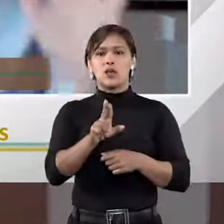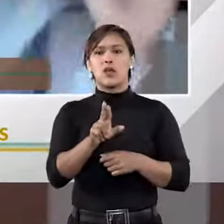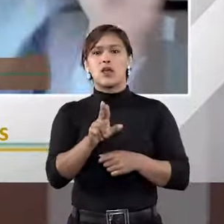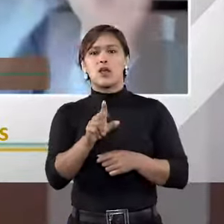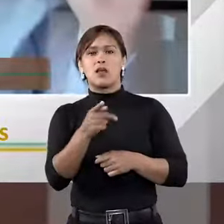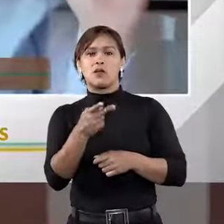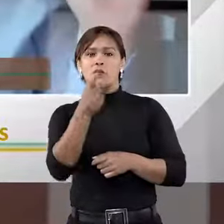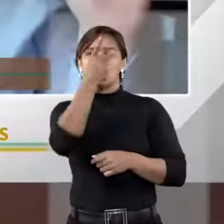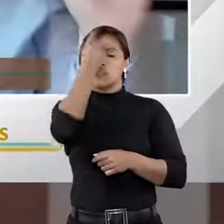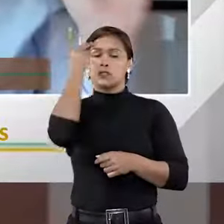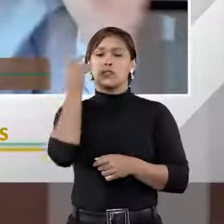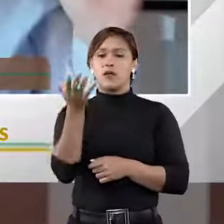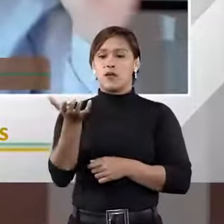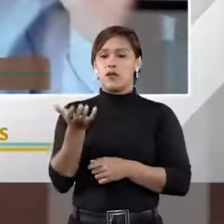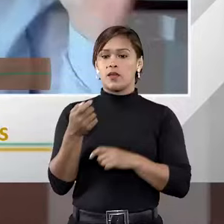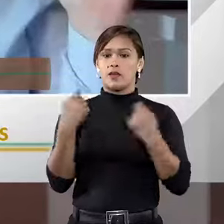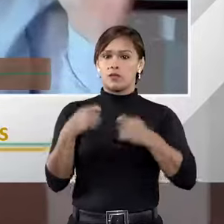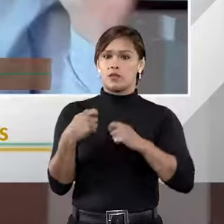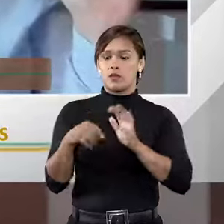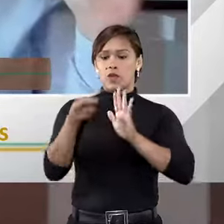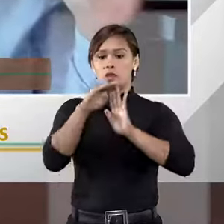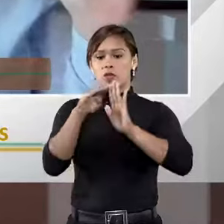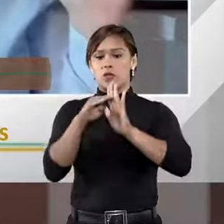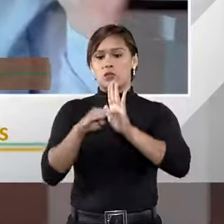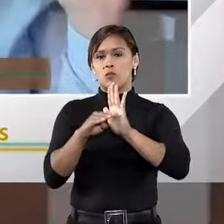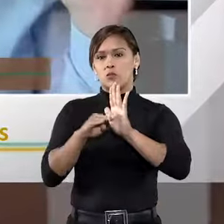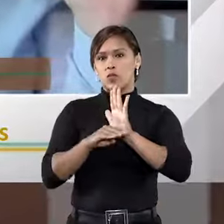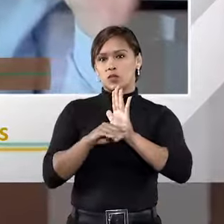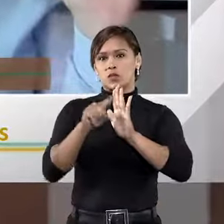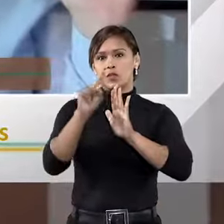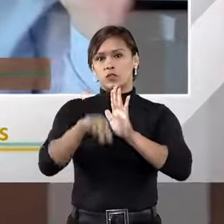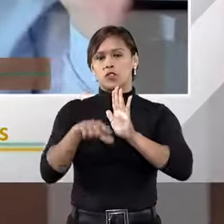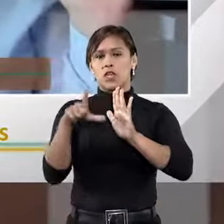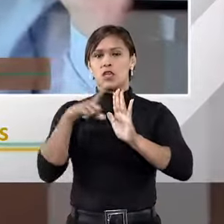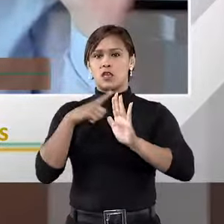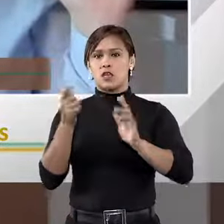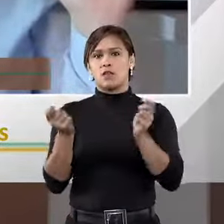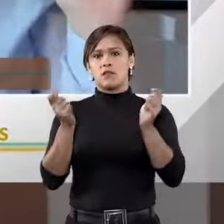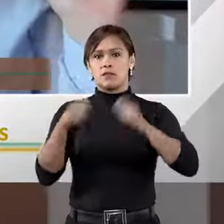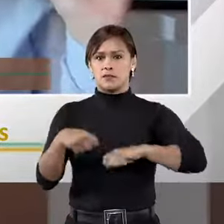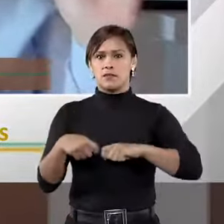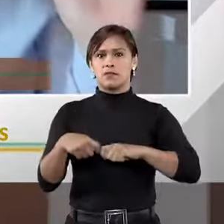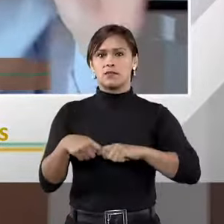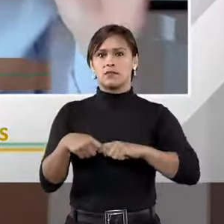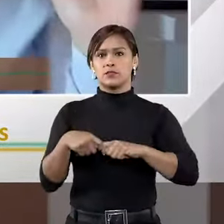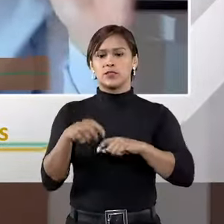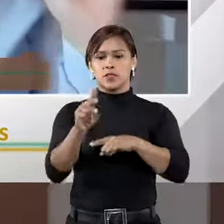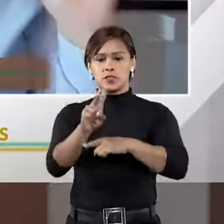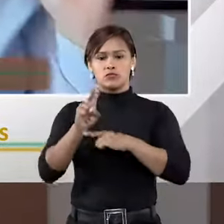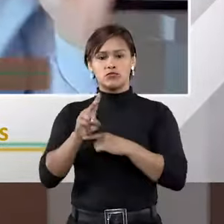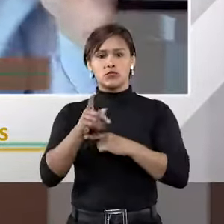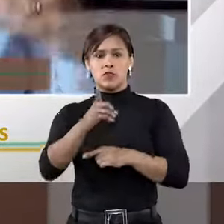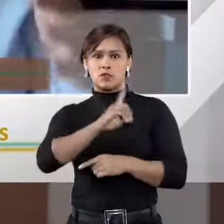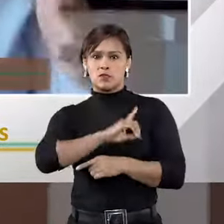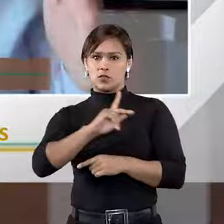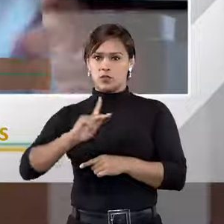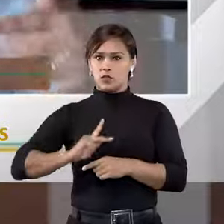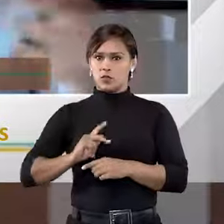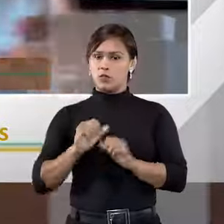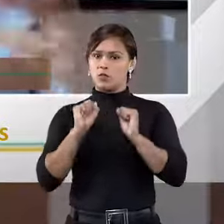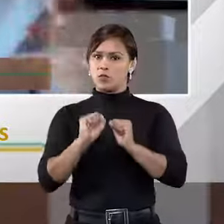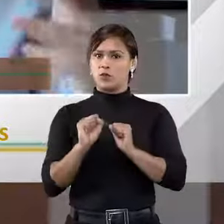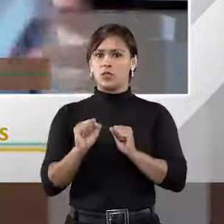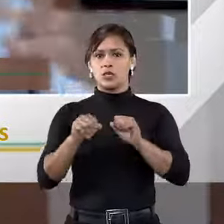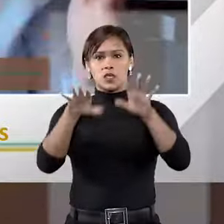queira. Quer dizer, quem preencher os pressupostos. para ser atendido pela Defensoria Pública poderia se